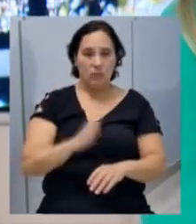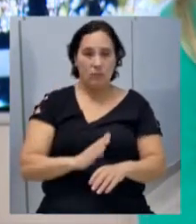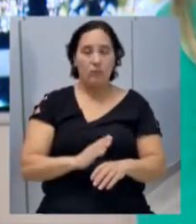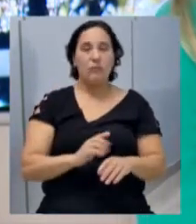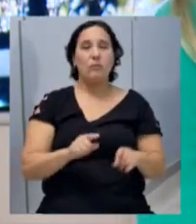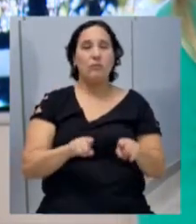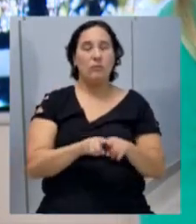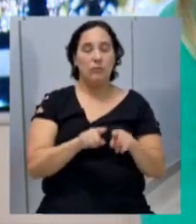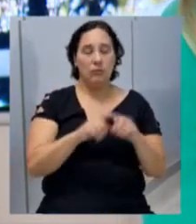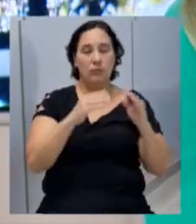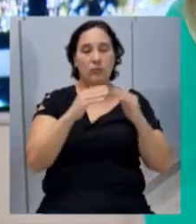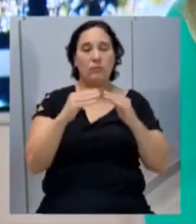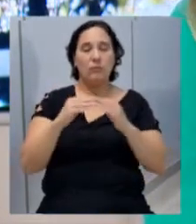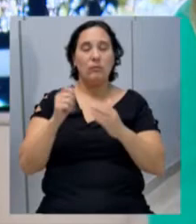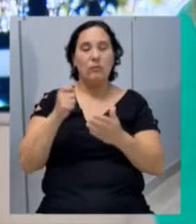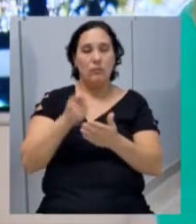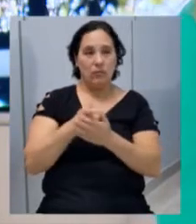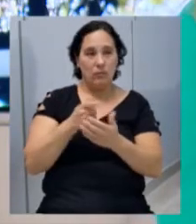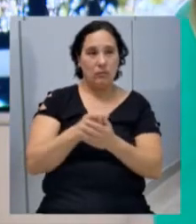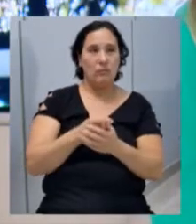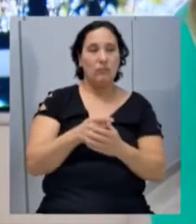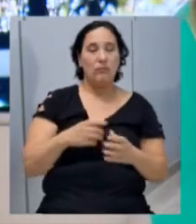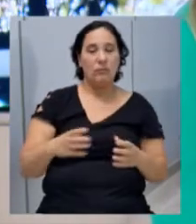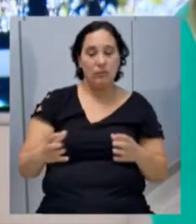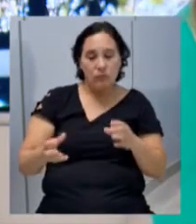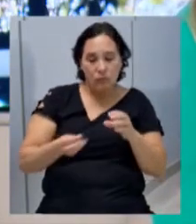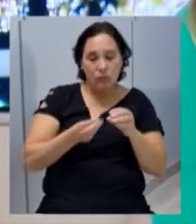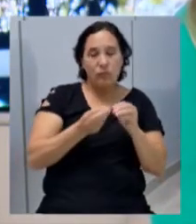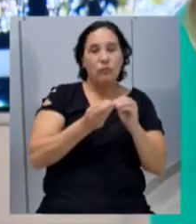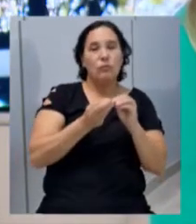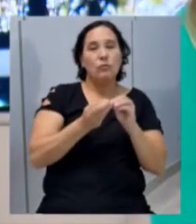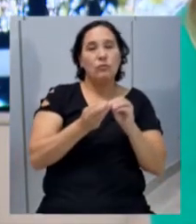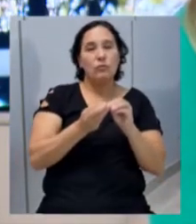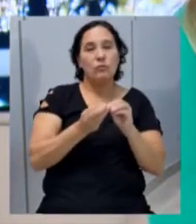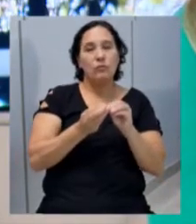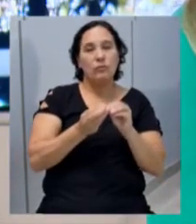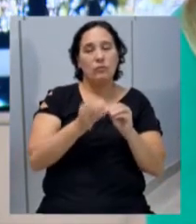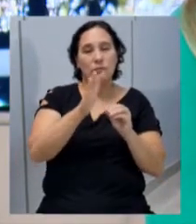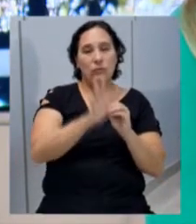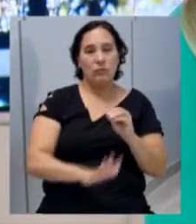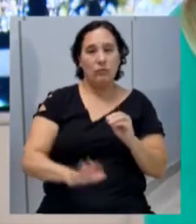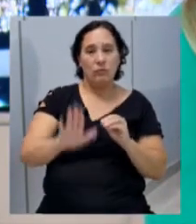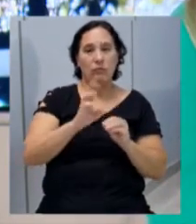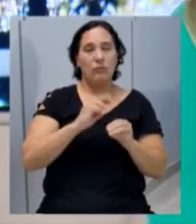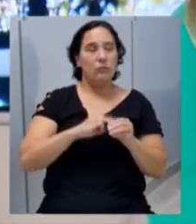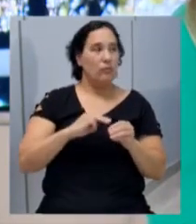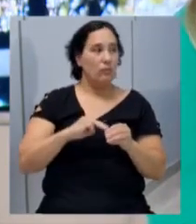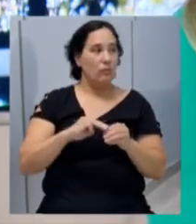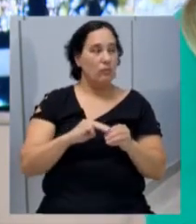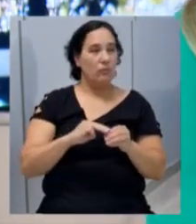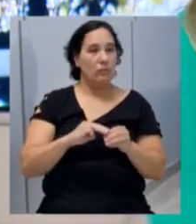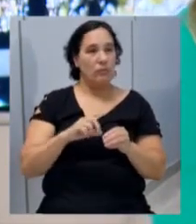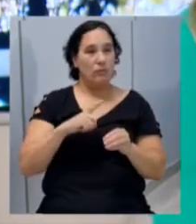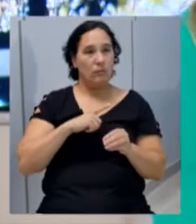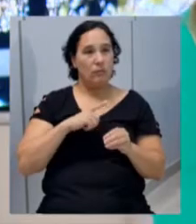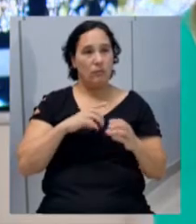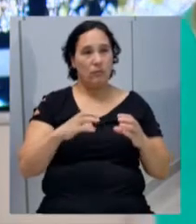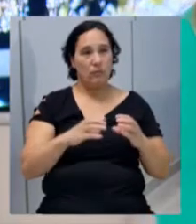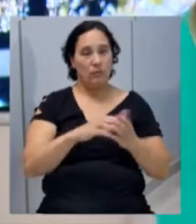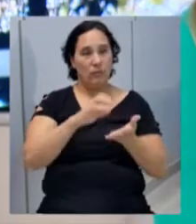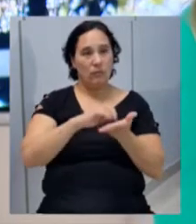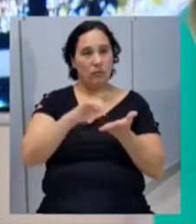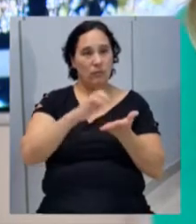ainda que o município está pagando. Então, tudo isso agrega nos encargos gerais do município. Nós temos órgãos que são